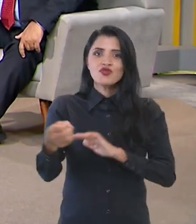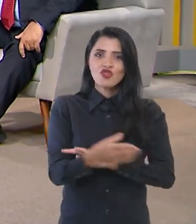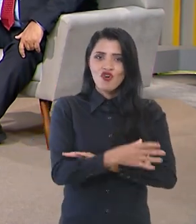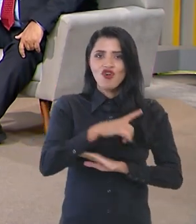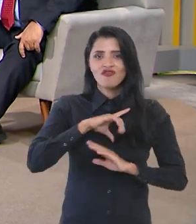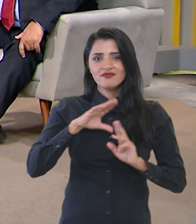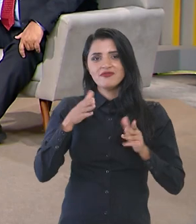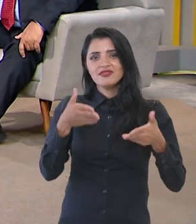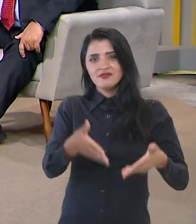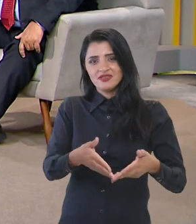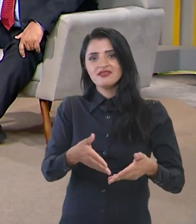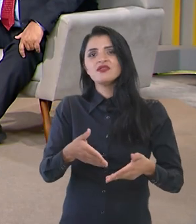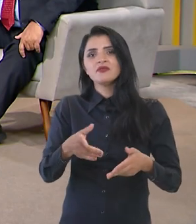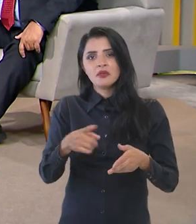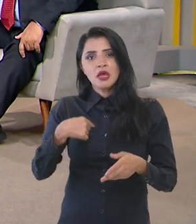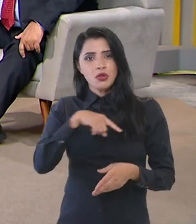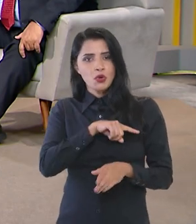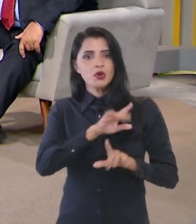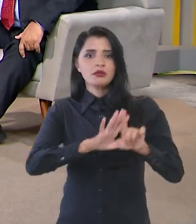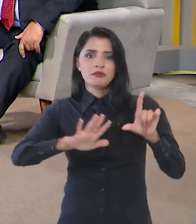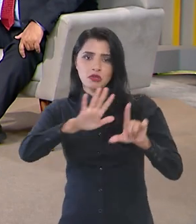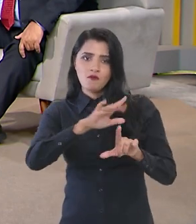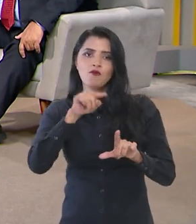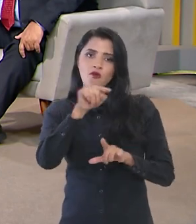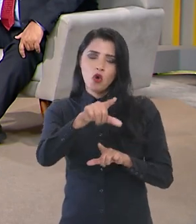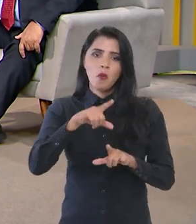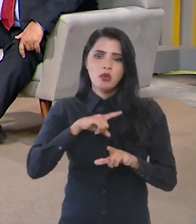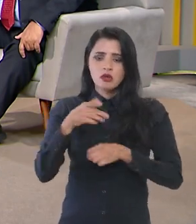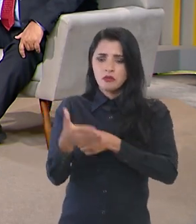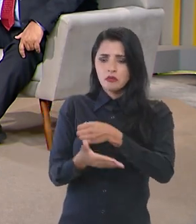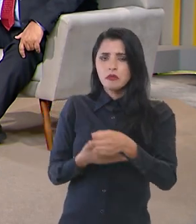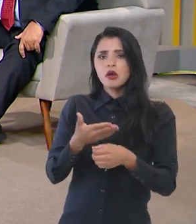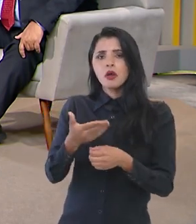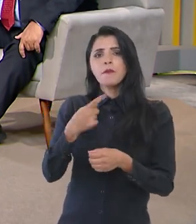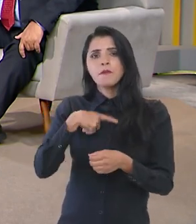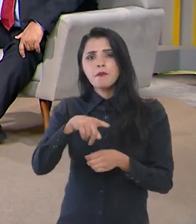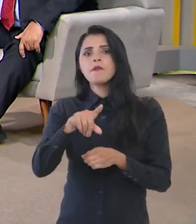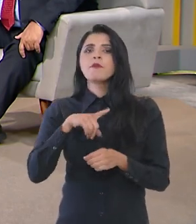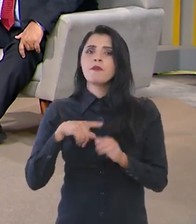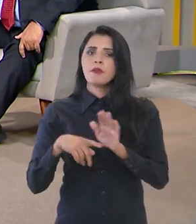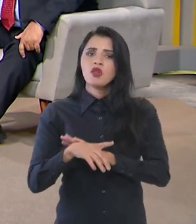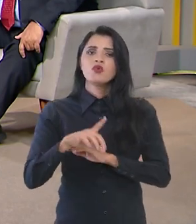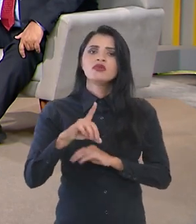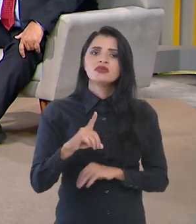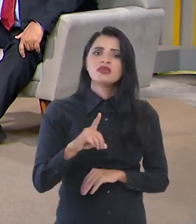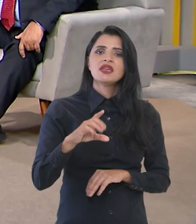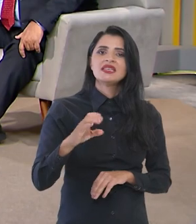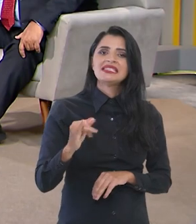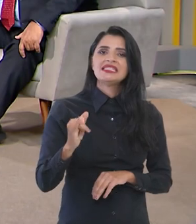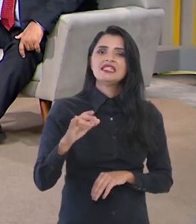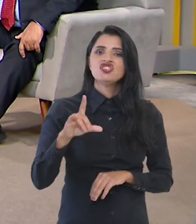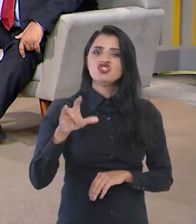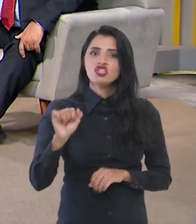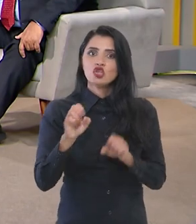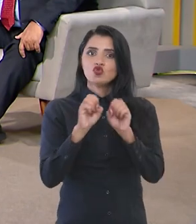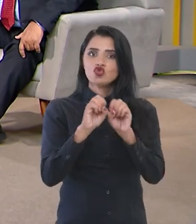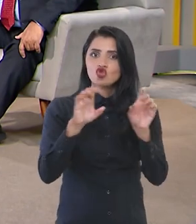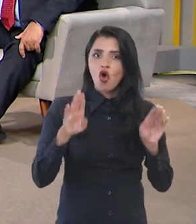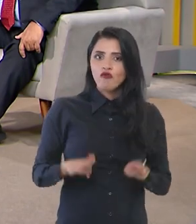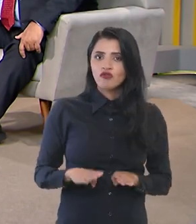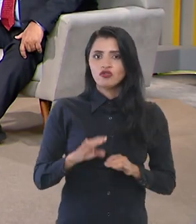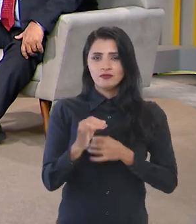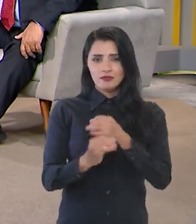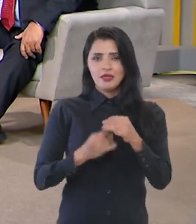modalidade nova de participação. A nossa plataforma, ela está pautada pelo software do Decidim, que nasceu